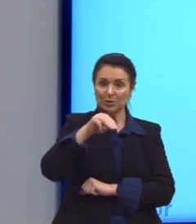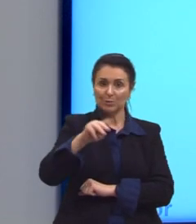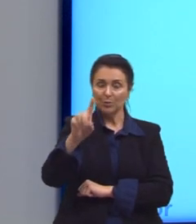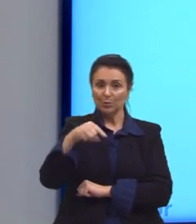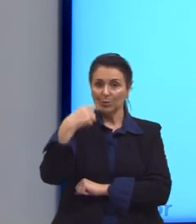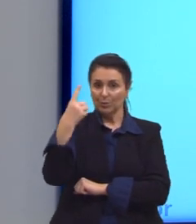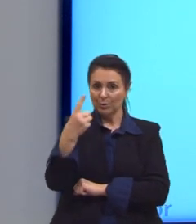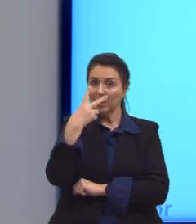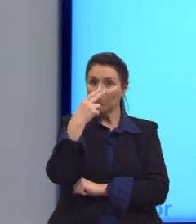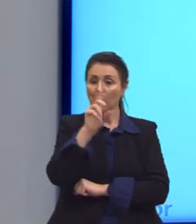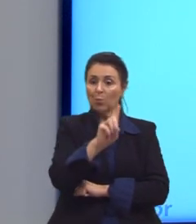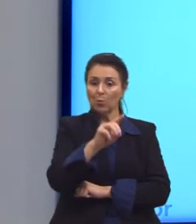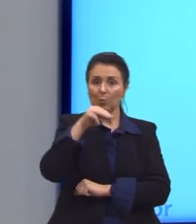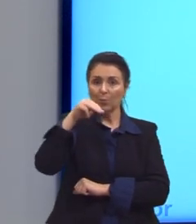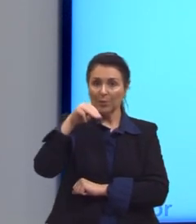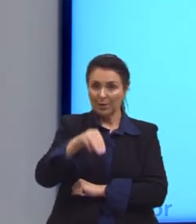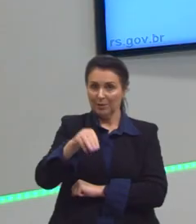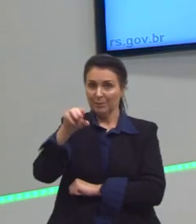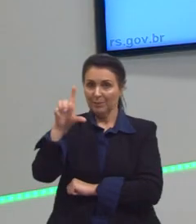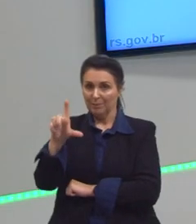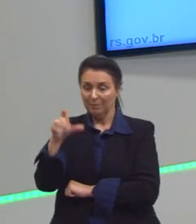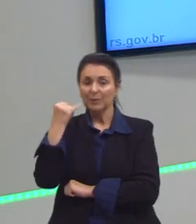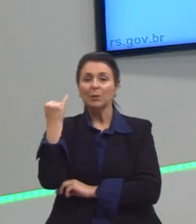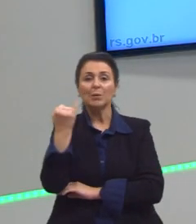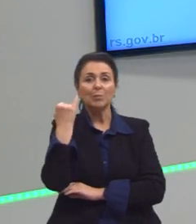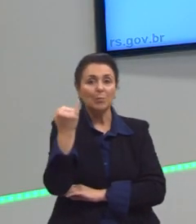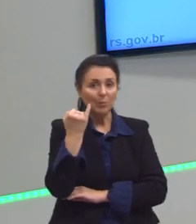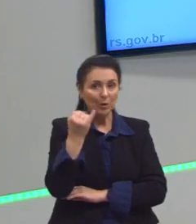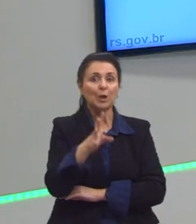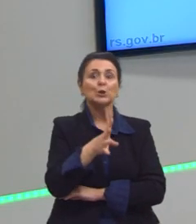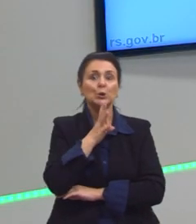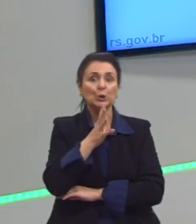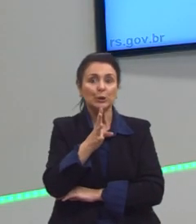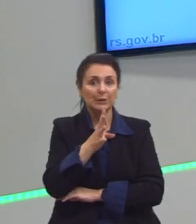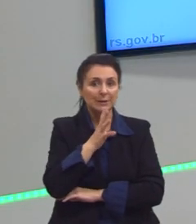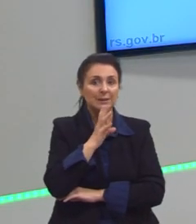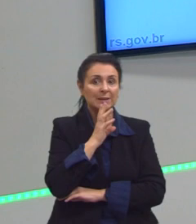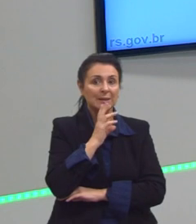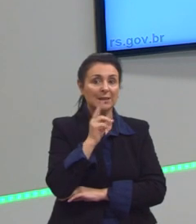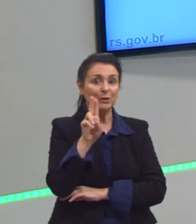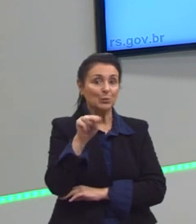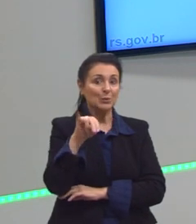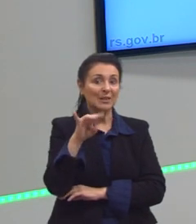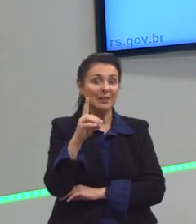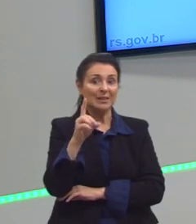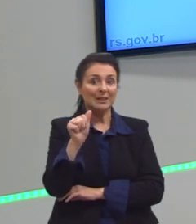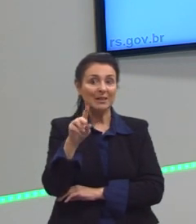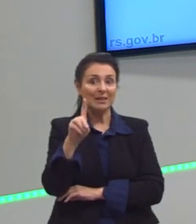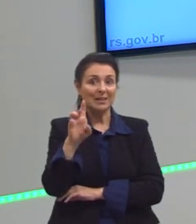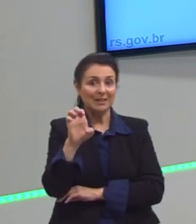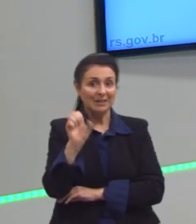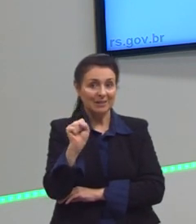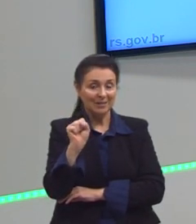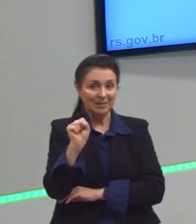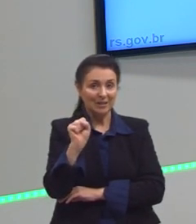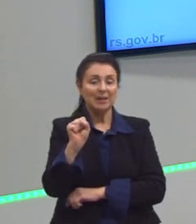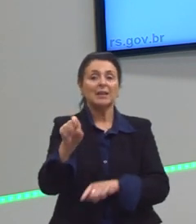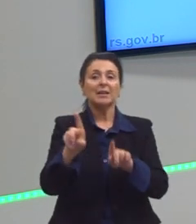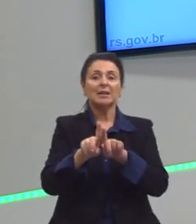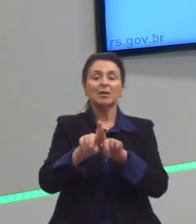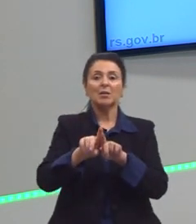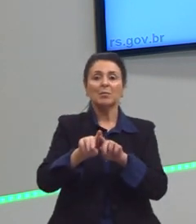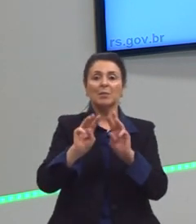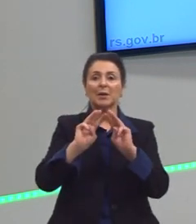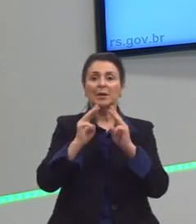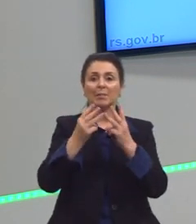a 1 ml, então, é importante conhecer o sistema de unidades, as transformações, a massa molar